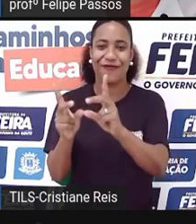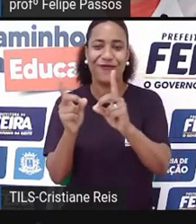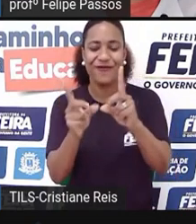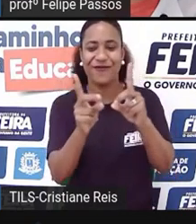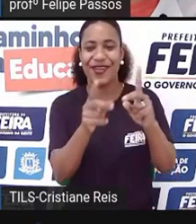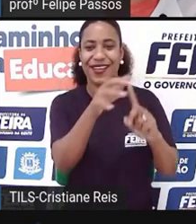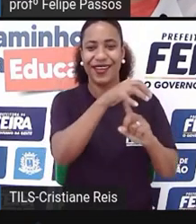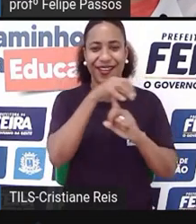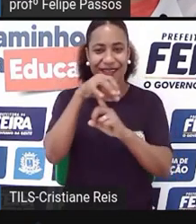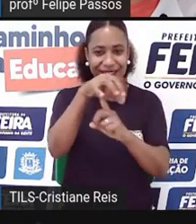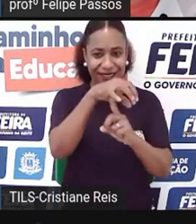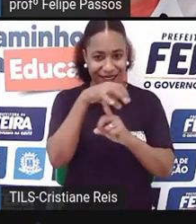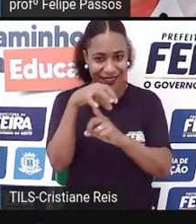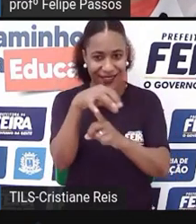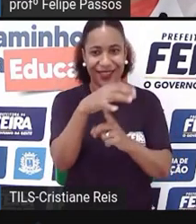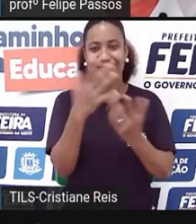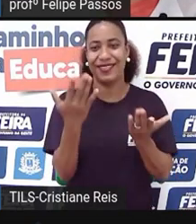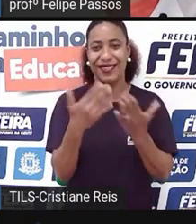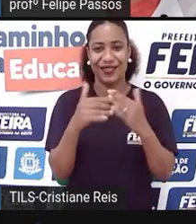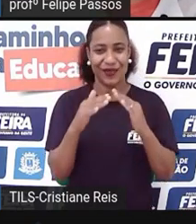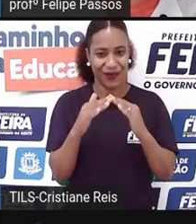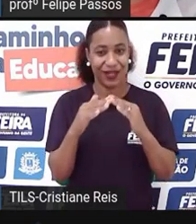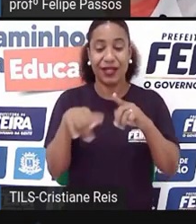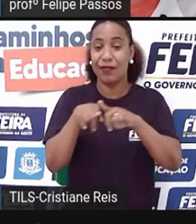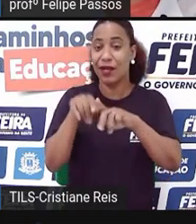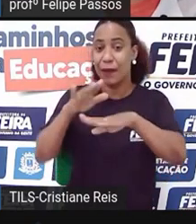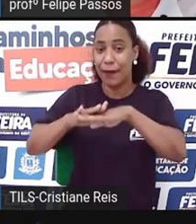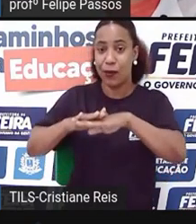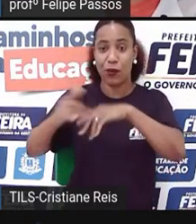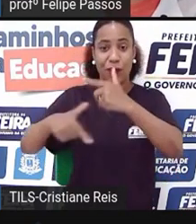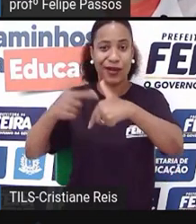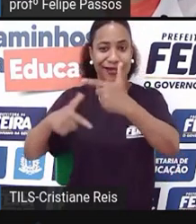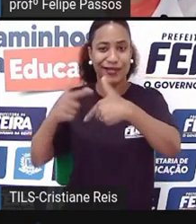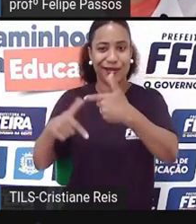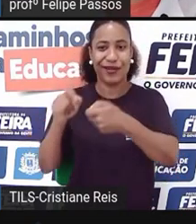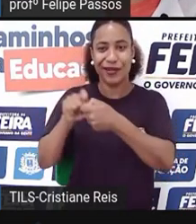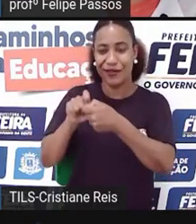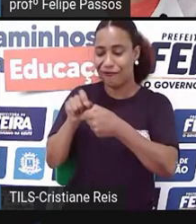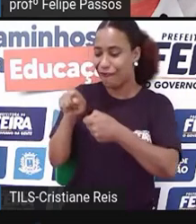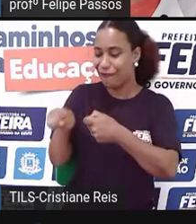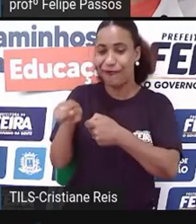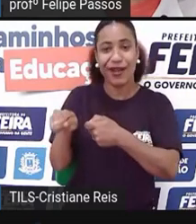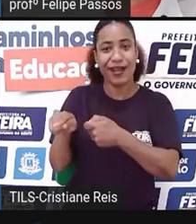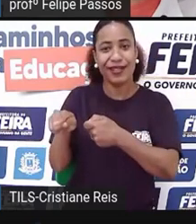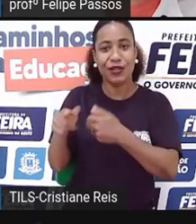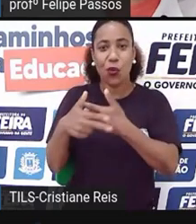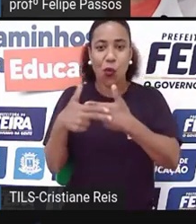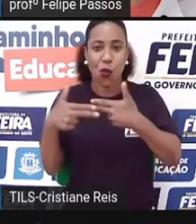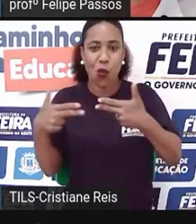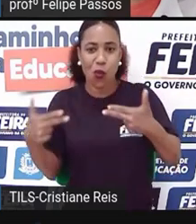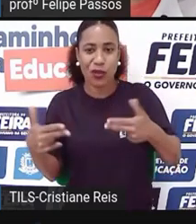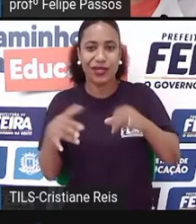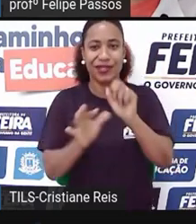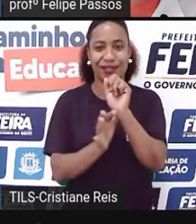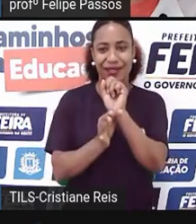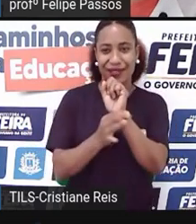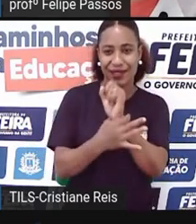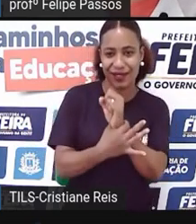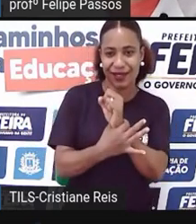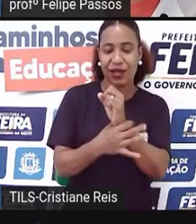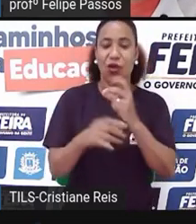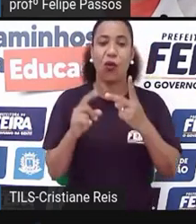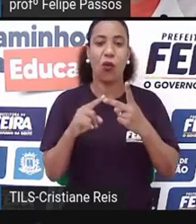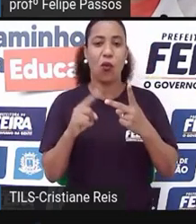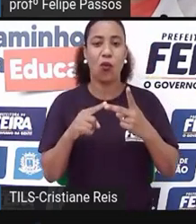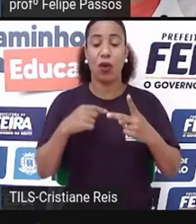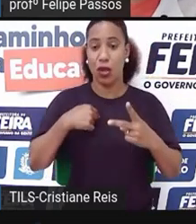ações que aquele jovem consegue expor aquilo que ele faz, falar daquilo que ele aprendeu para a